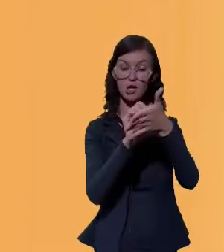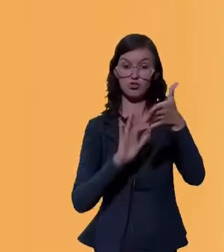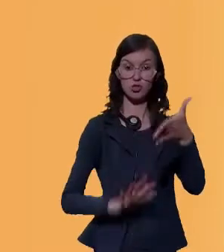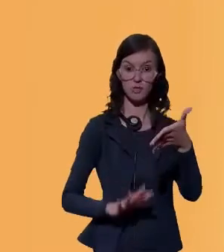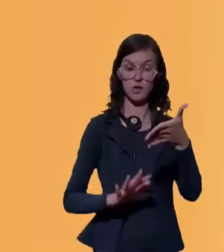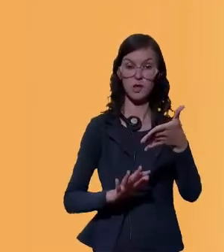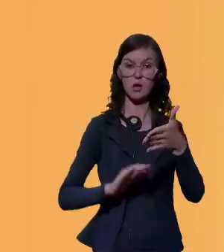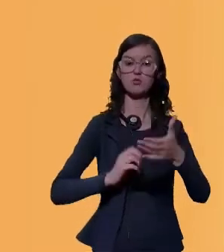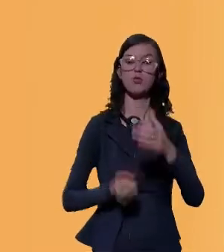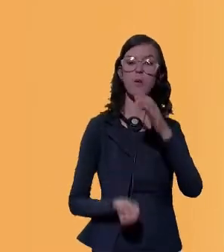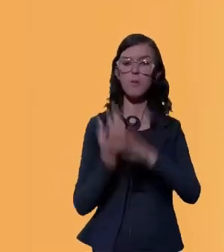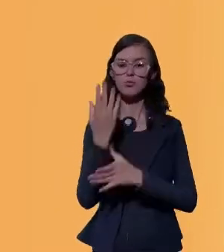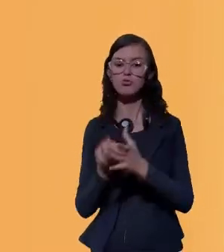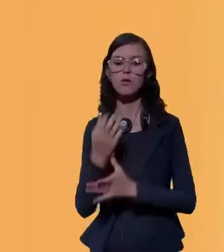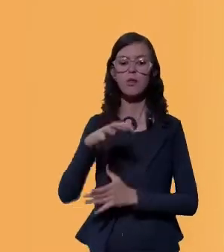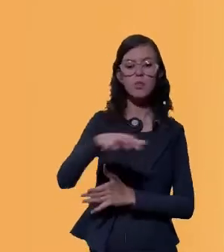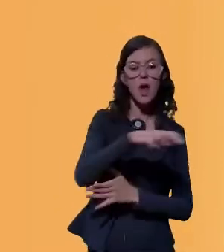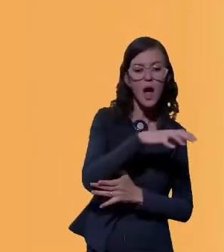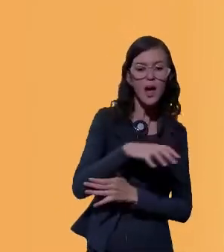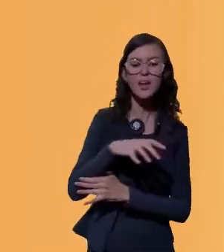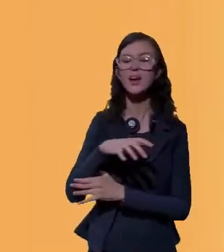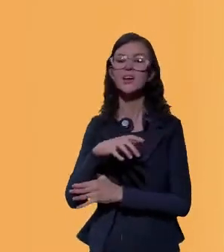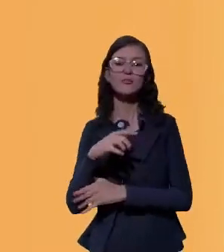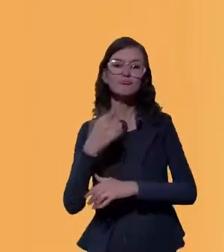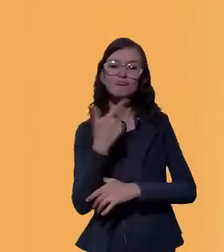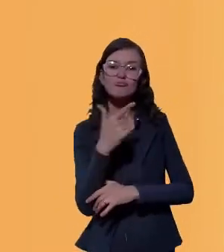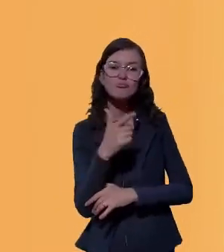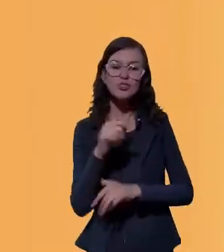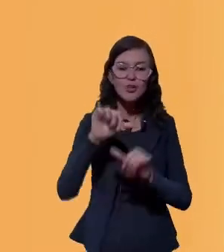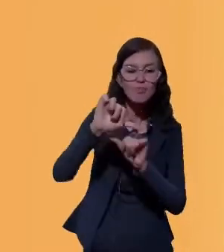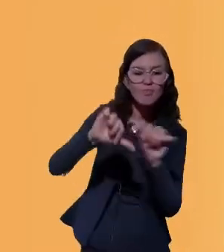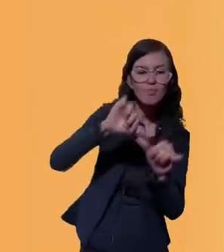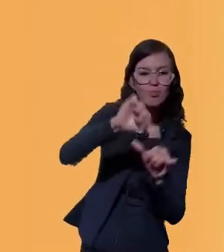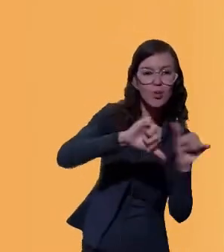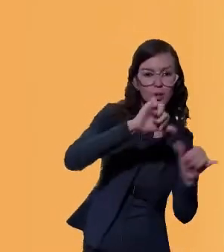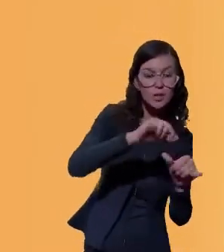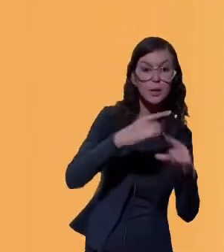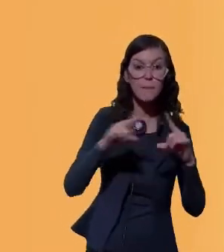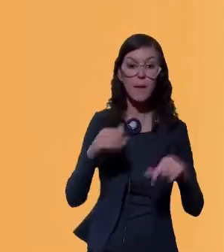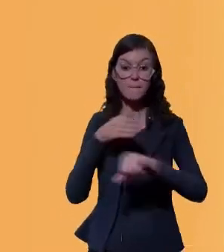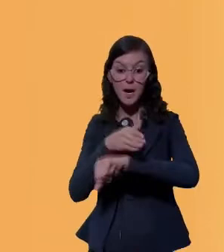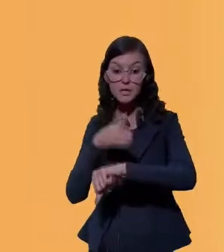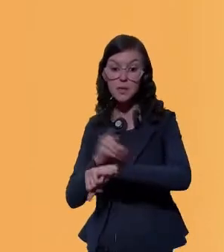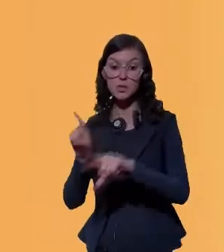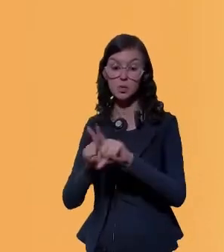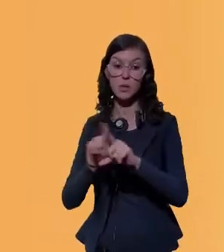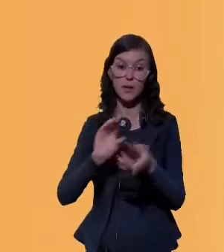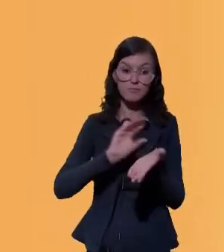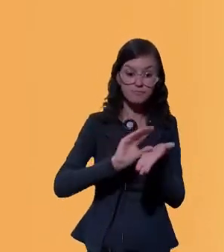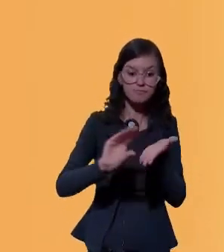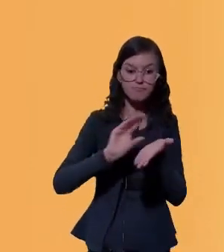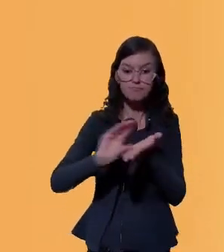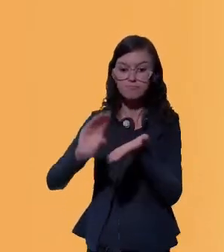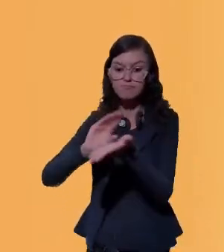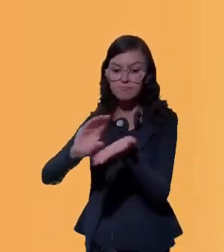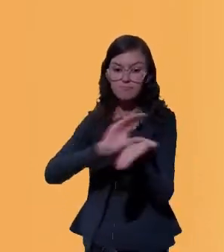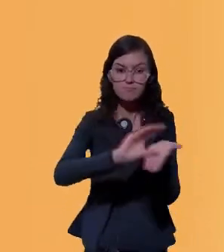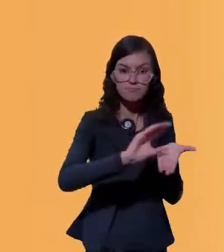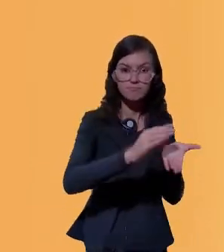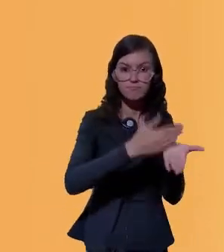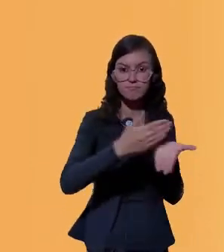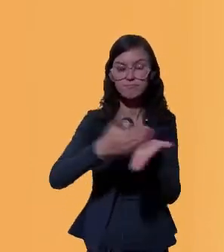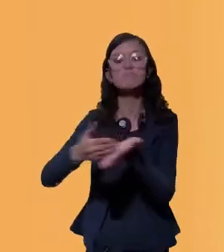produtivas em setores com baixo potencial transformador, mais alta participação do financiamento do Sistema Nacional de Fomento,